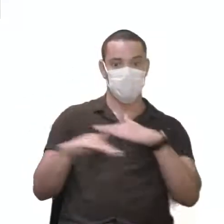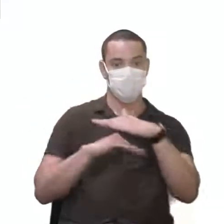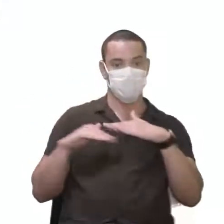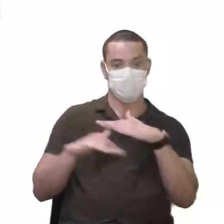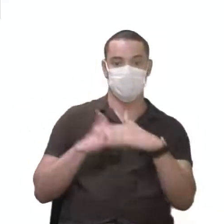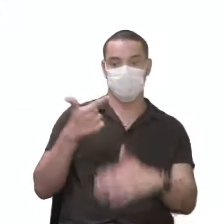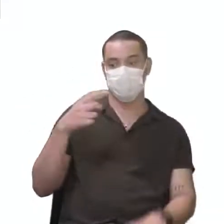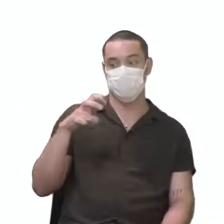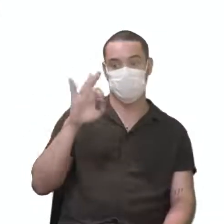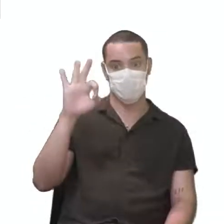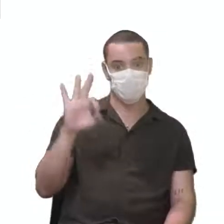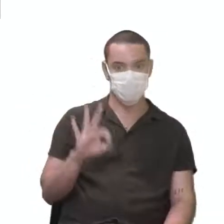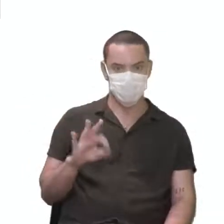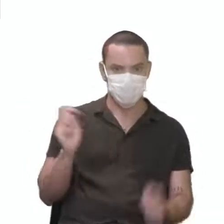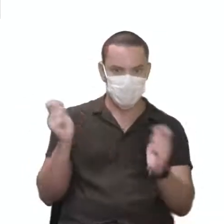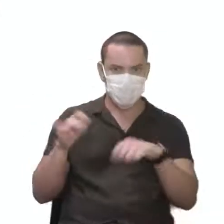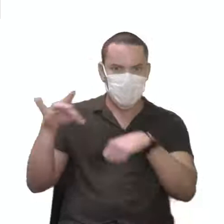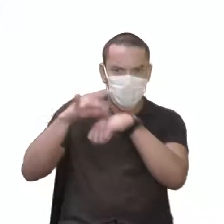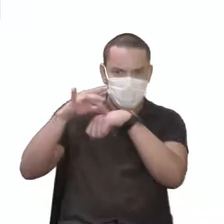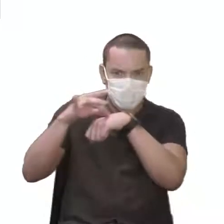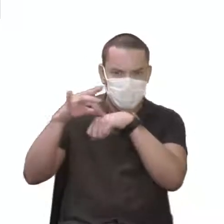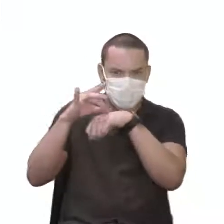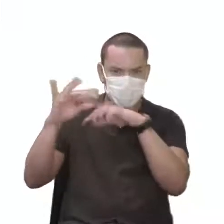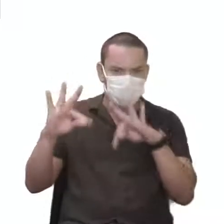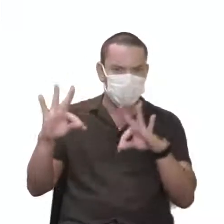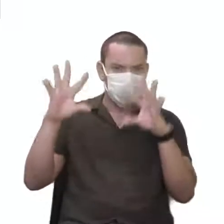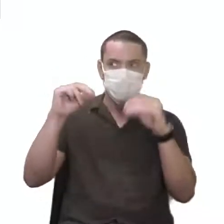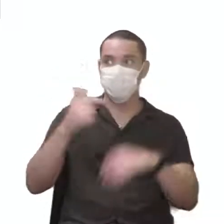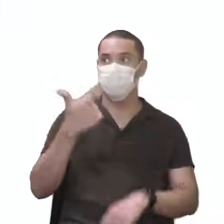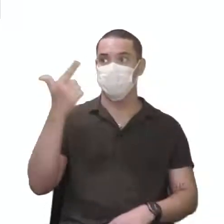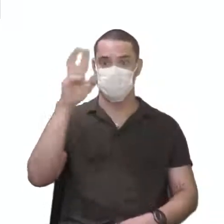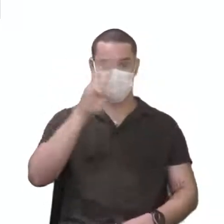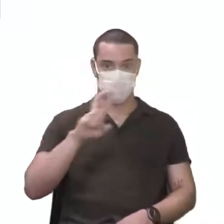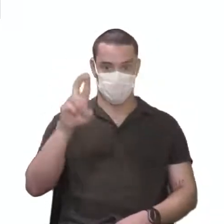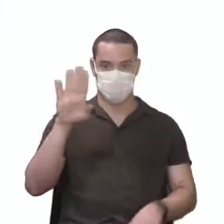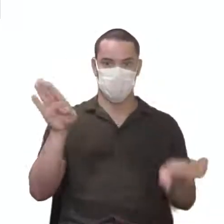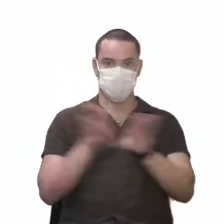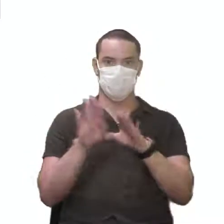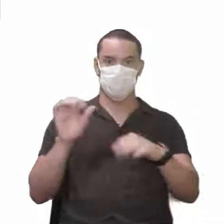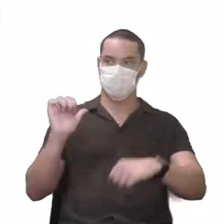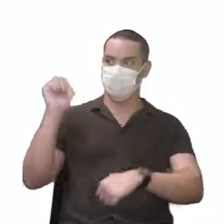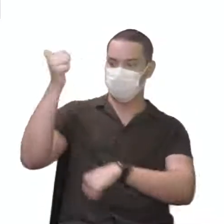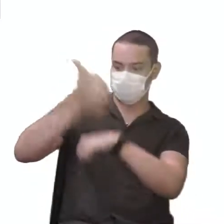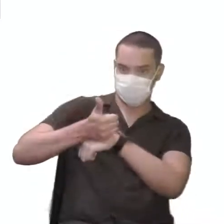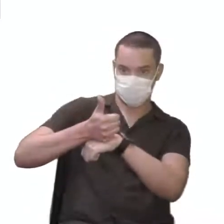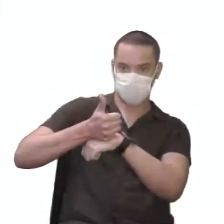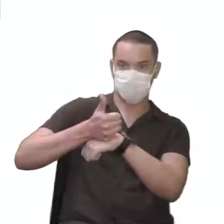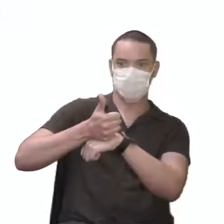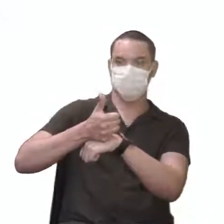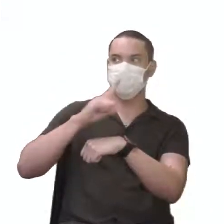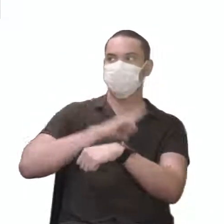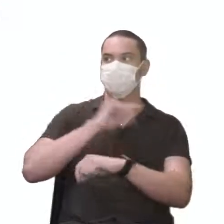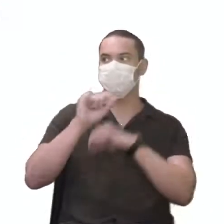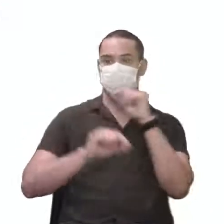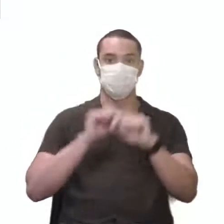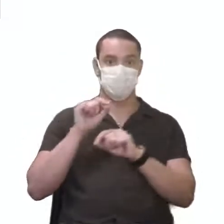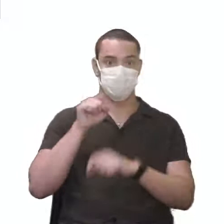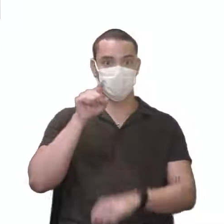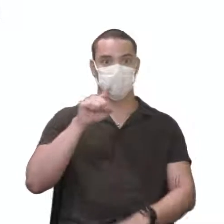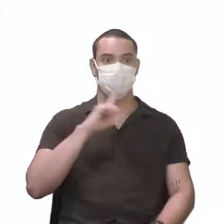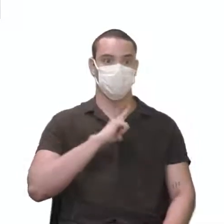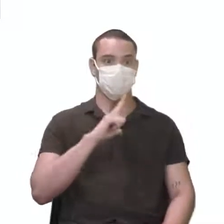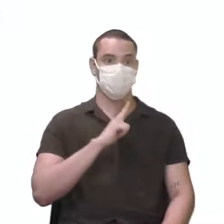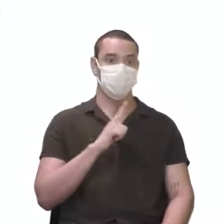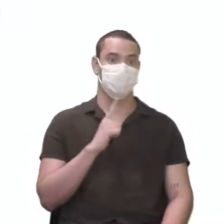25%. Outra observação. Na dominante, na autossômica dominante, você vai ter